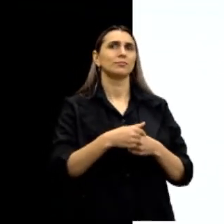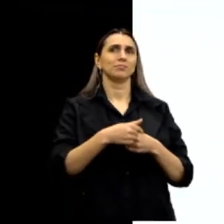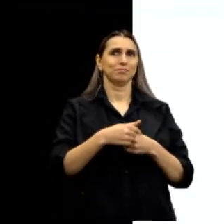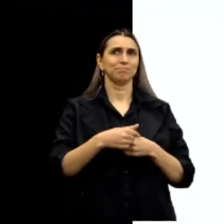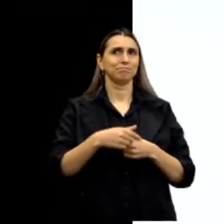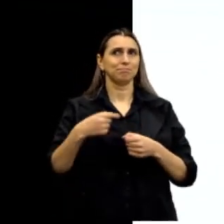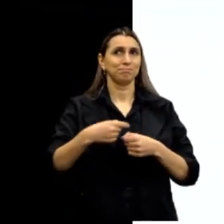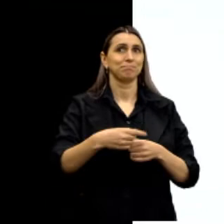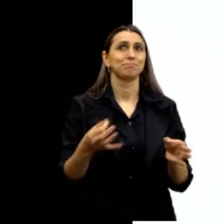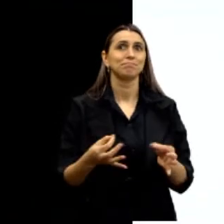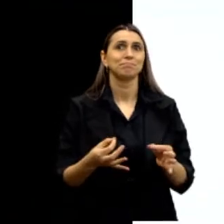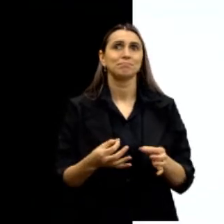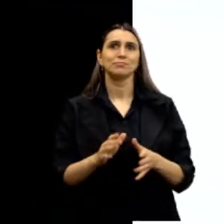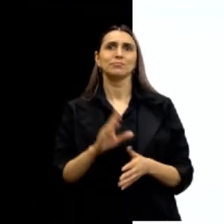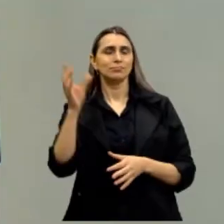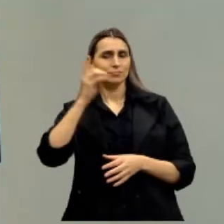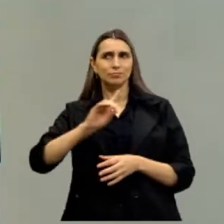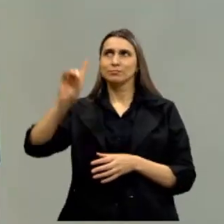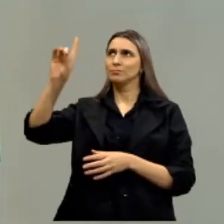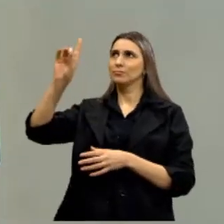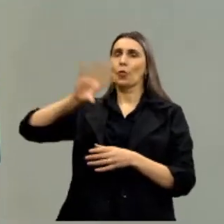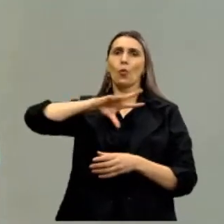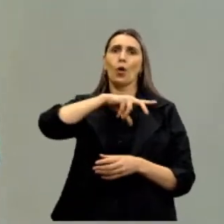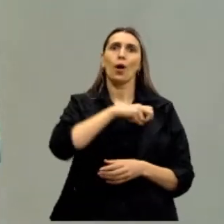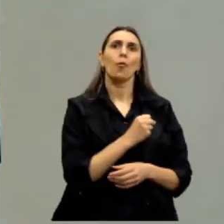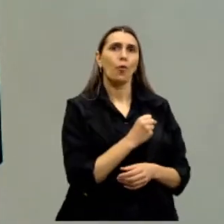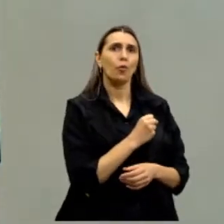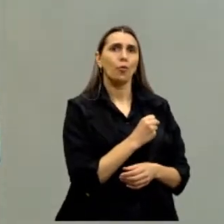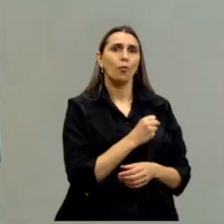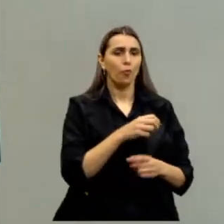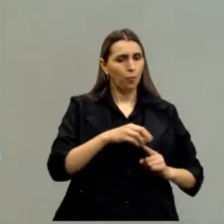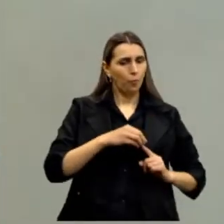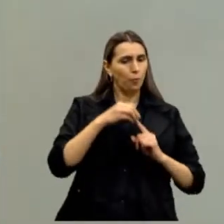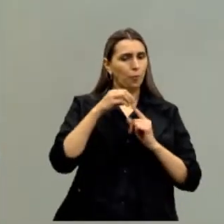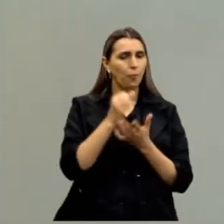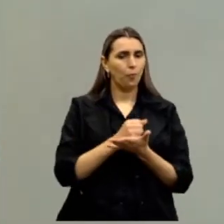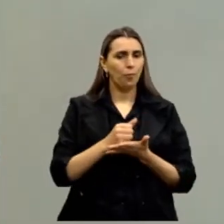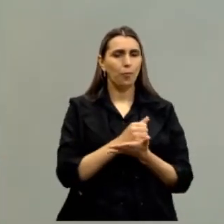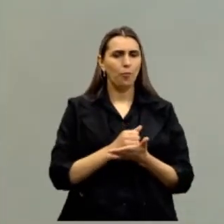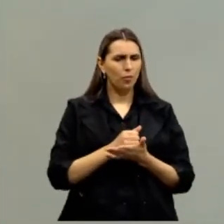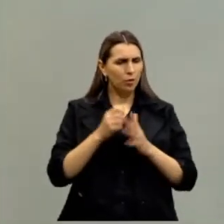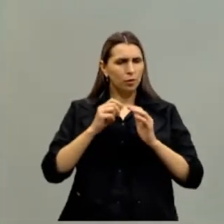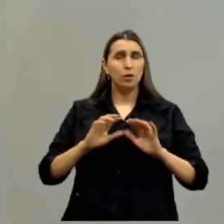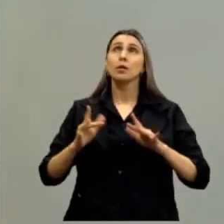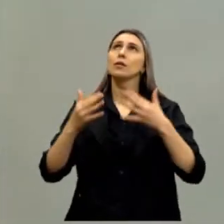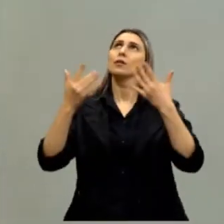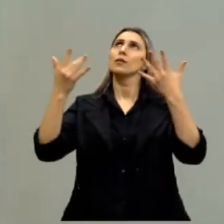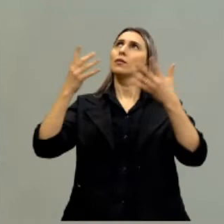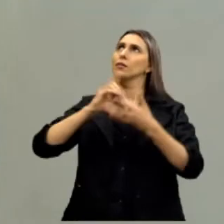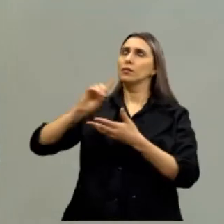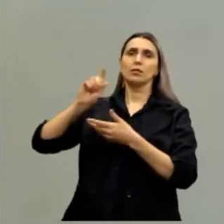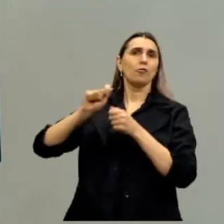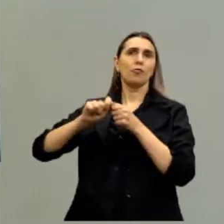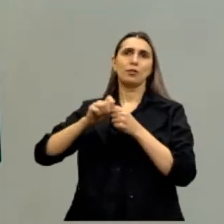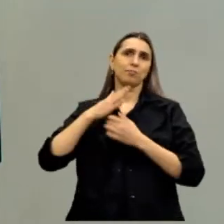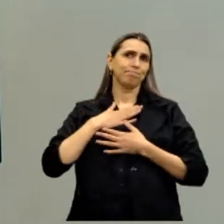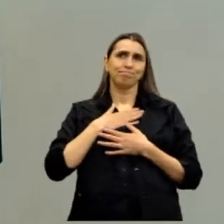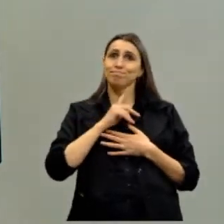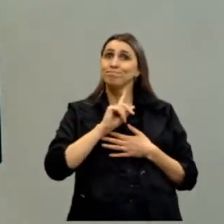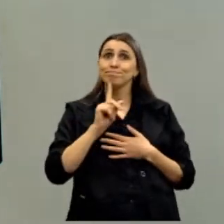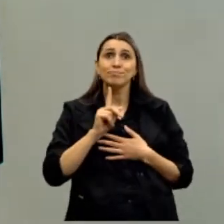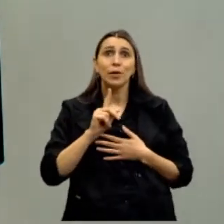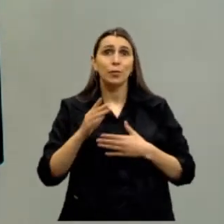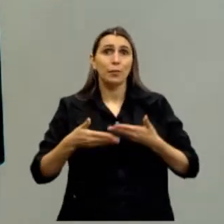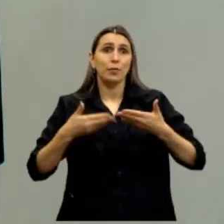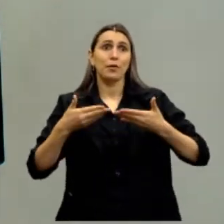a Cidade Perfeita é a Cidade de Deus, onde tem o amor como princípio, as honras e glórias e tudo mais que eu tenho, não faço isso para mim, para me